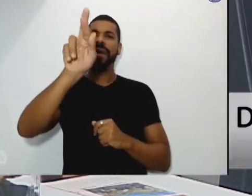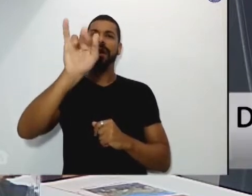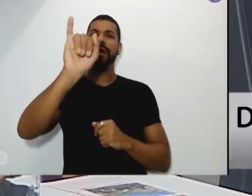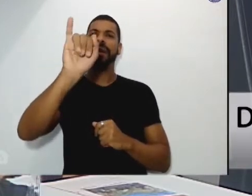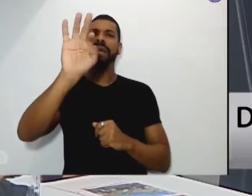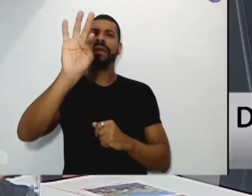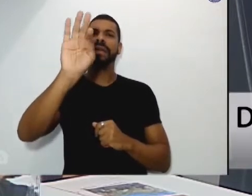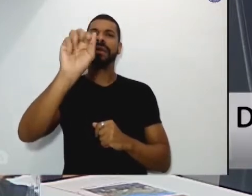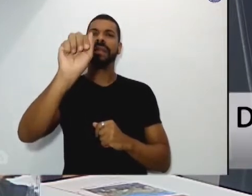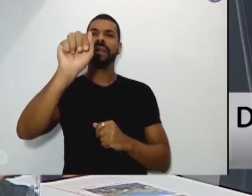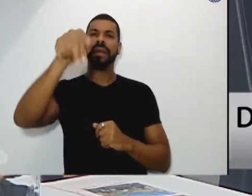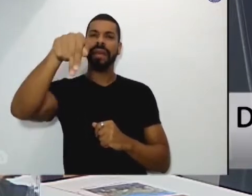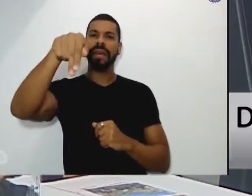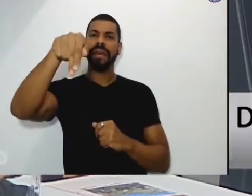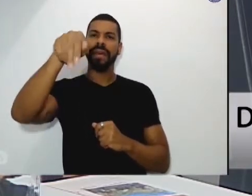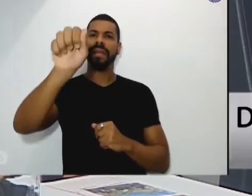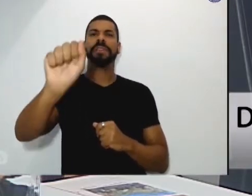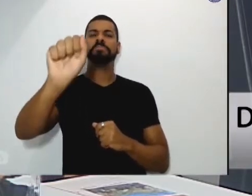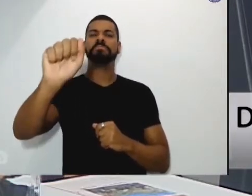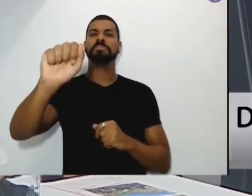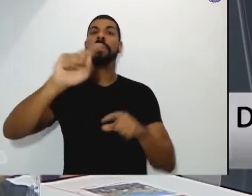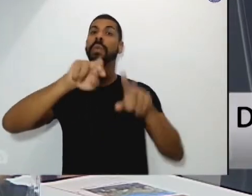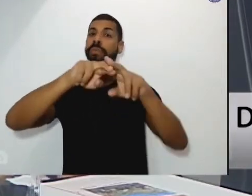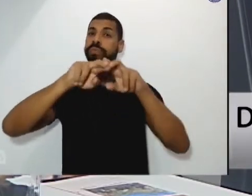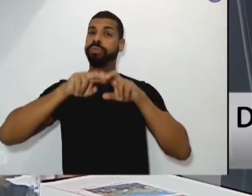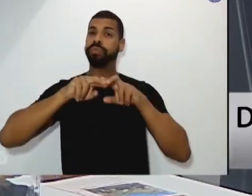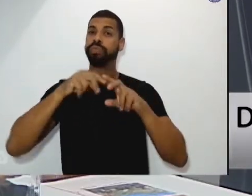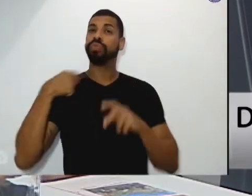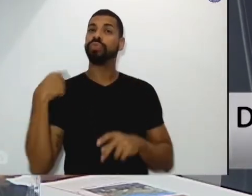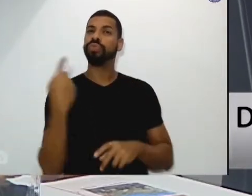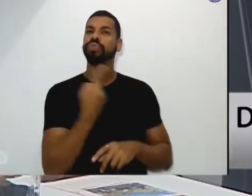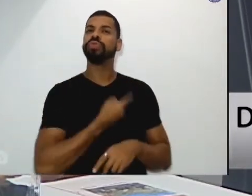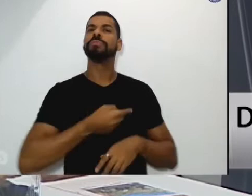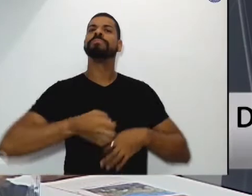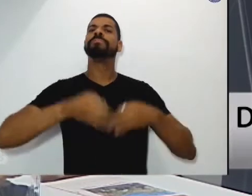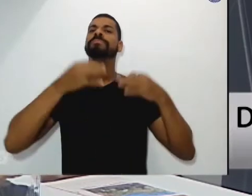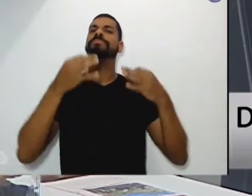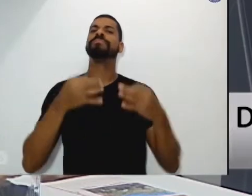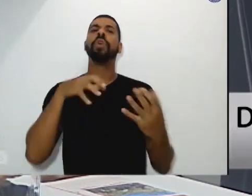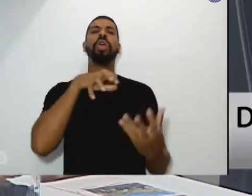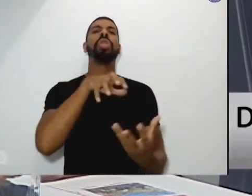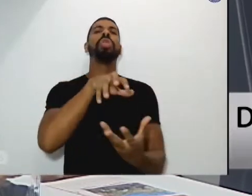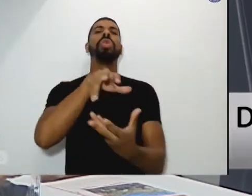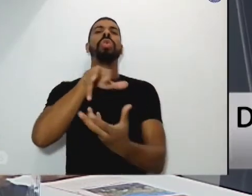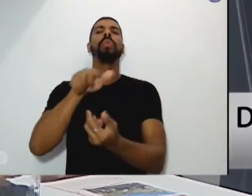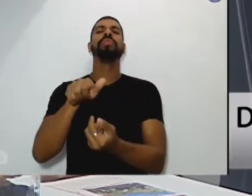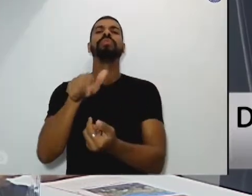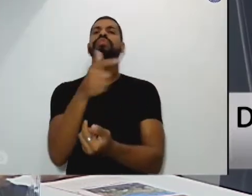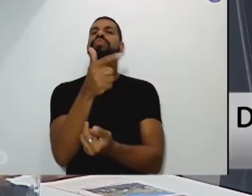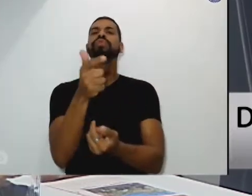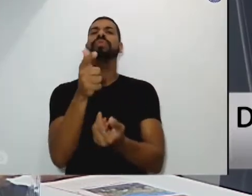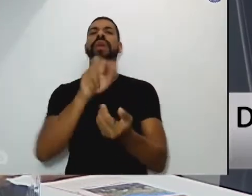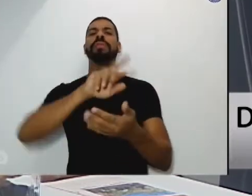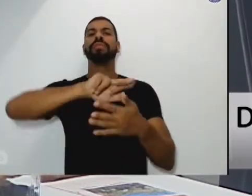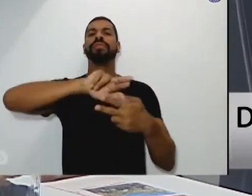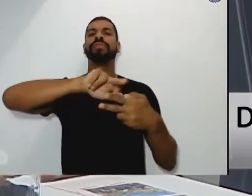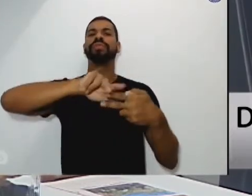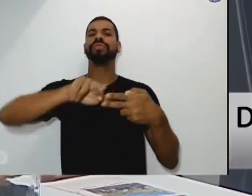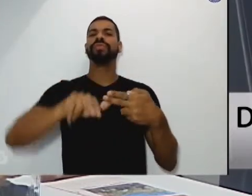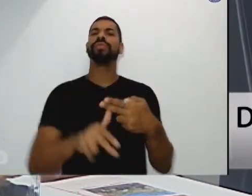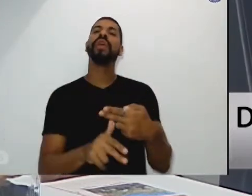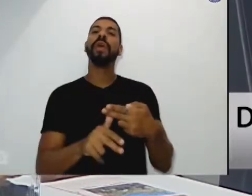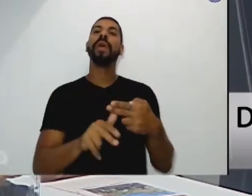estejamos certos de que a superação da globalização da indiferença só será possível